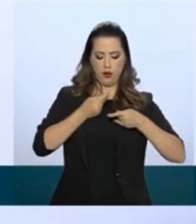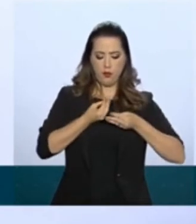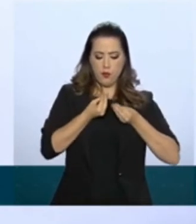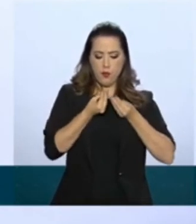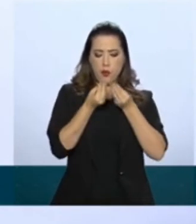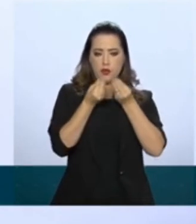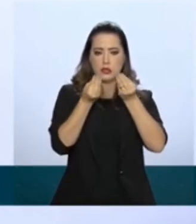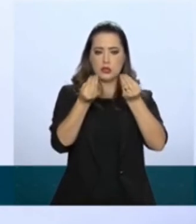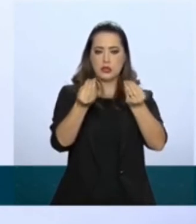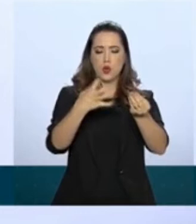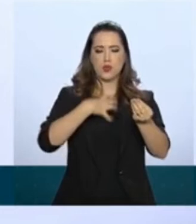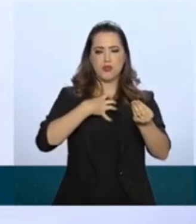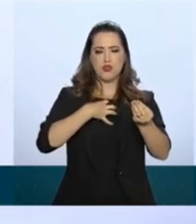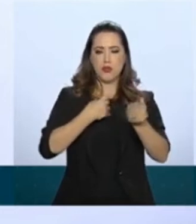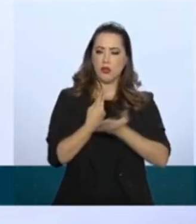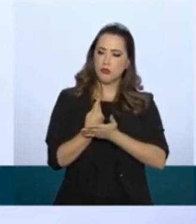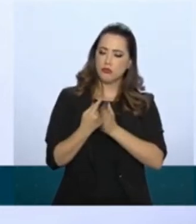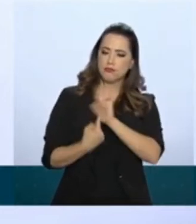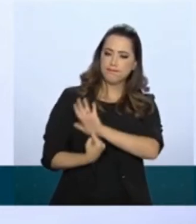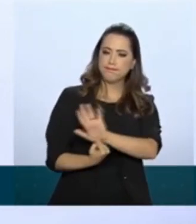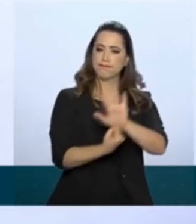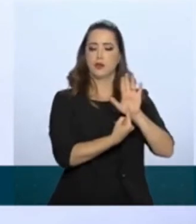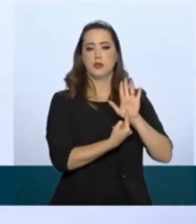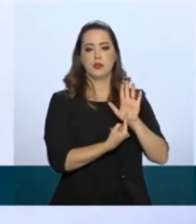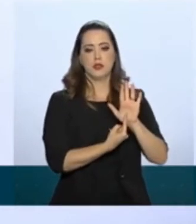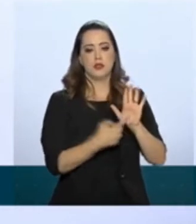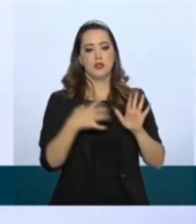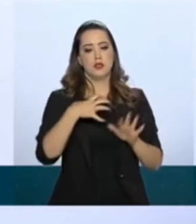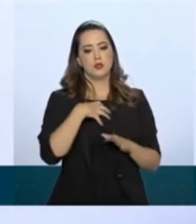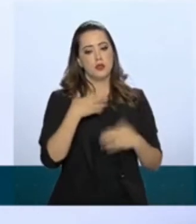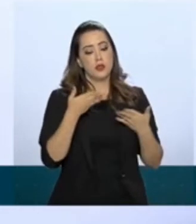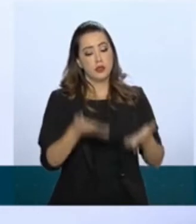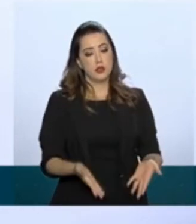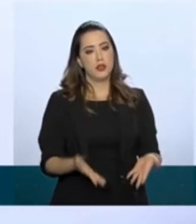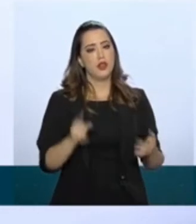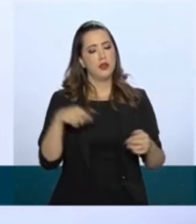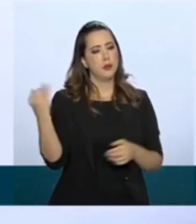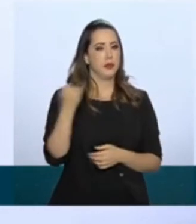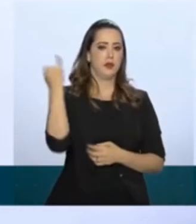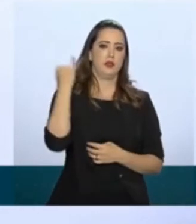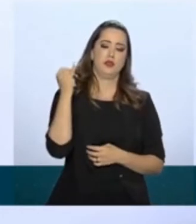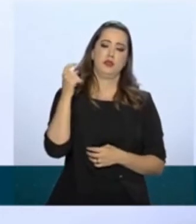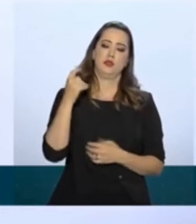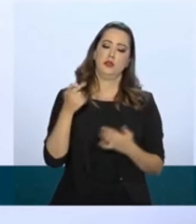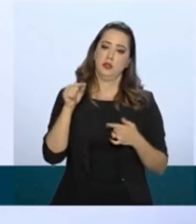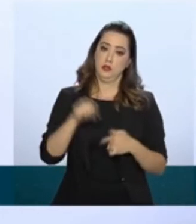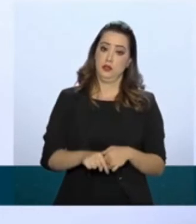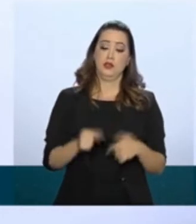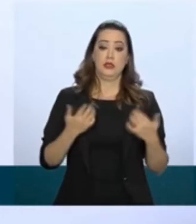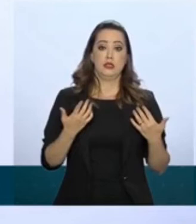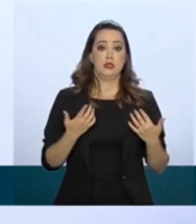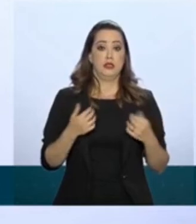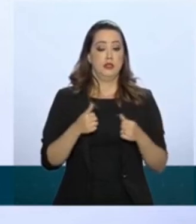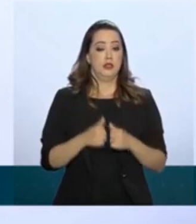E quando eu estou, me permita aqui, vale a pena, eu acho, um ensinamento, estou com